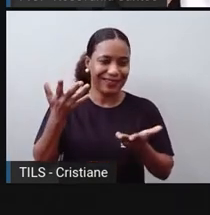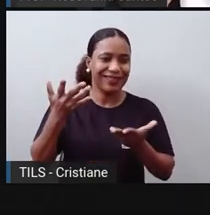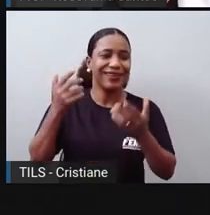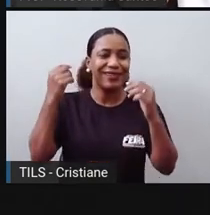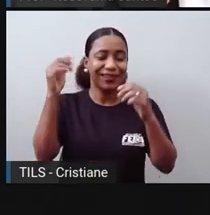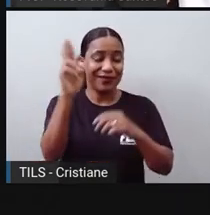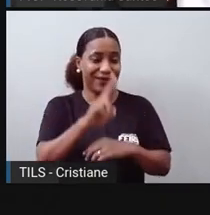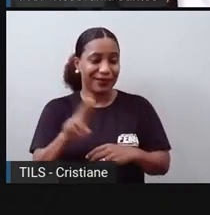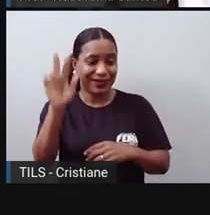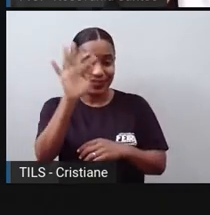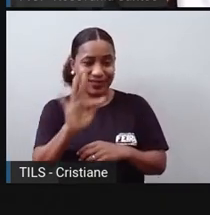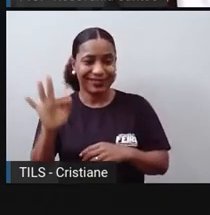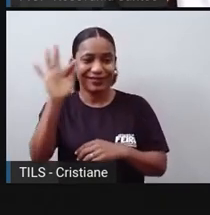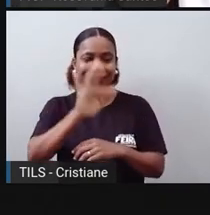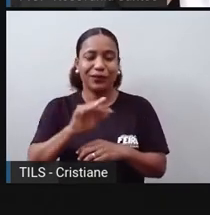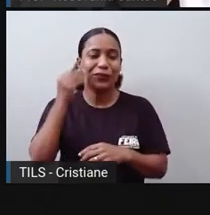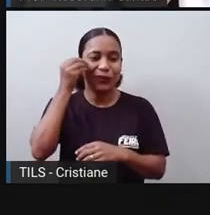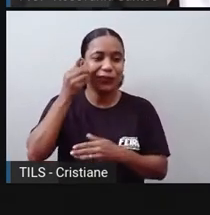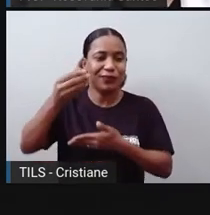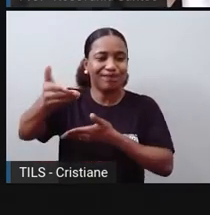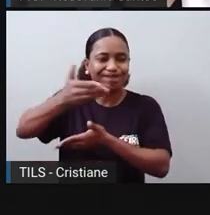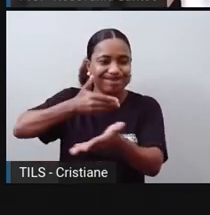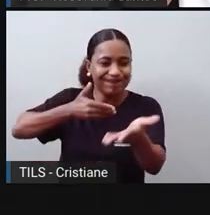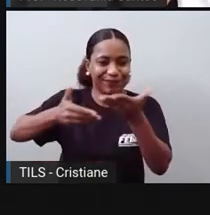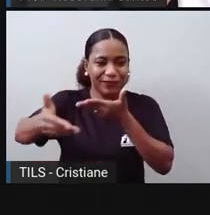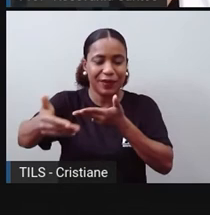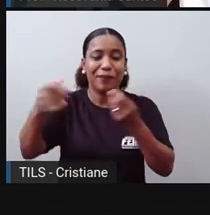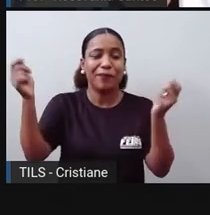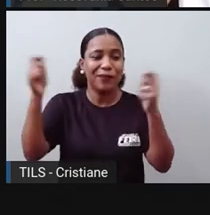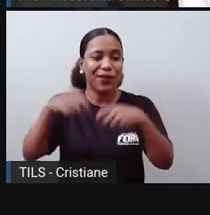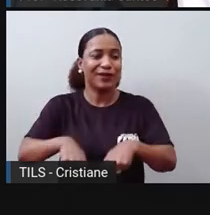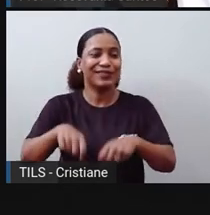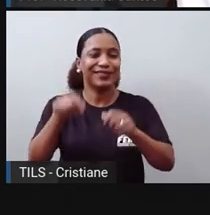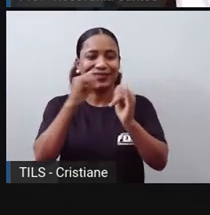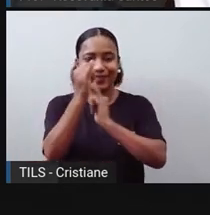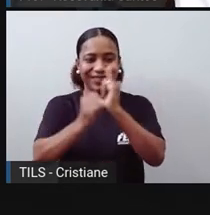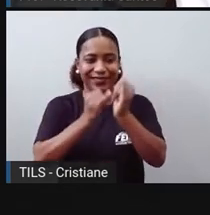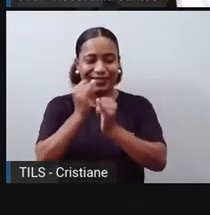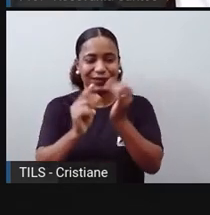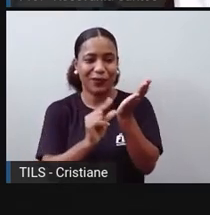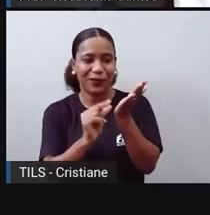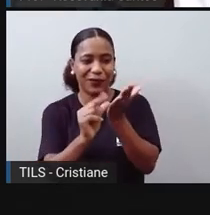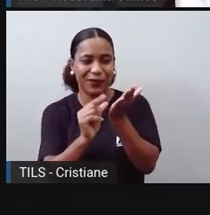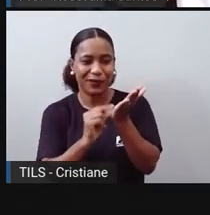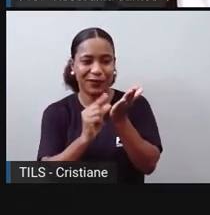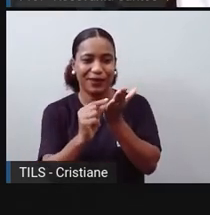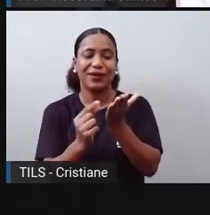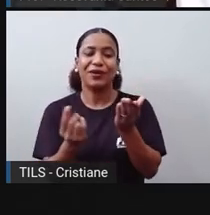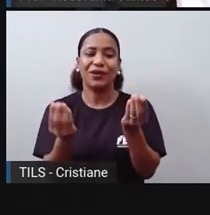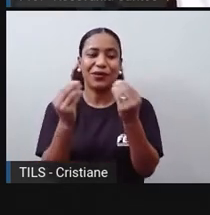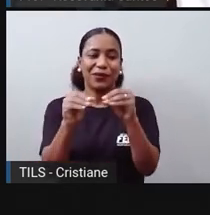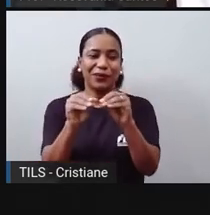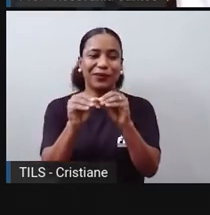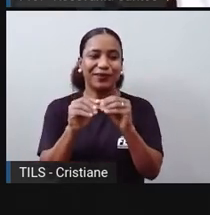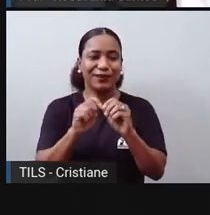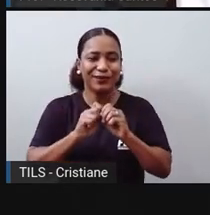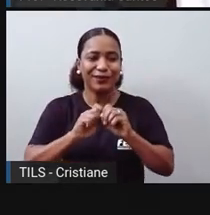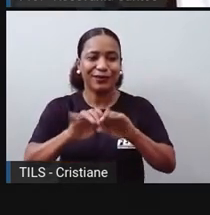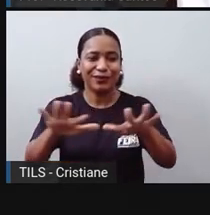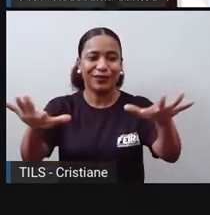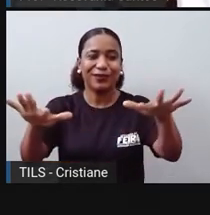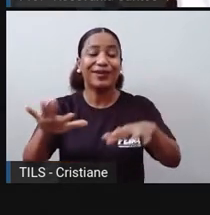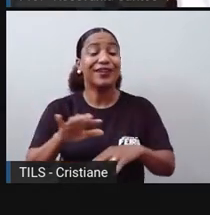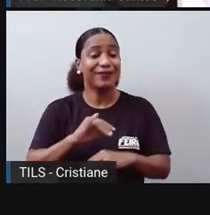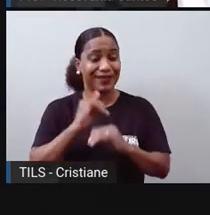pode, hoje praticamente todo mundo publica seus trabalhos, né, na internet e você tem acesso a consultar esses materiais, então